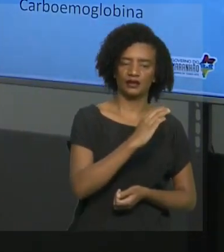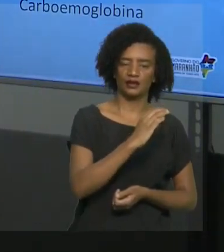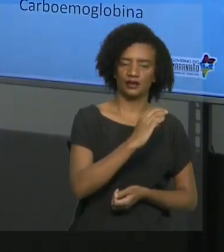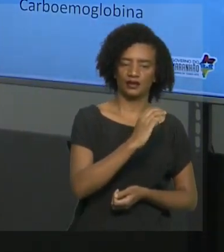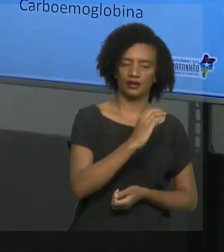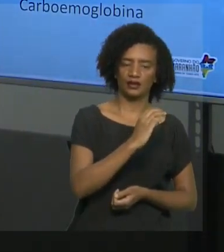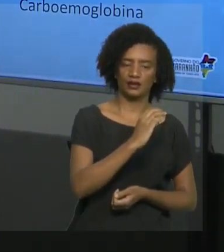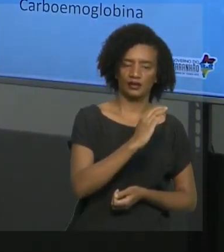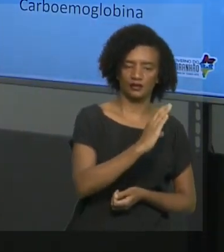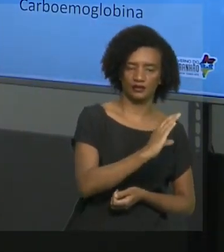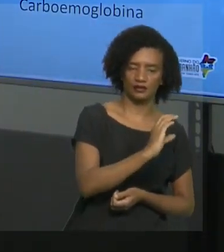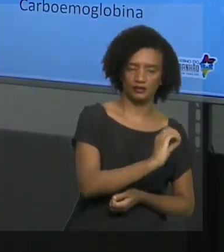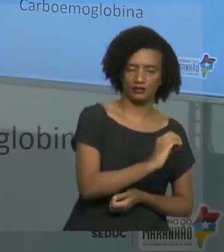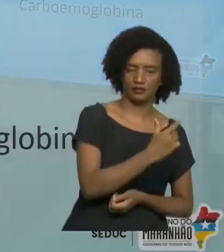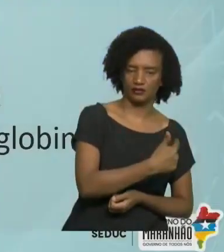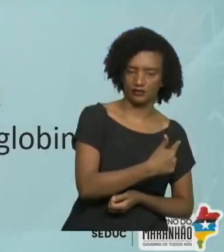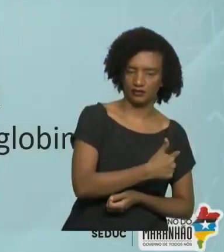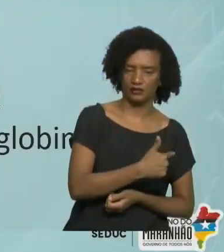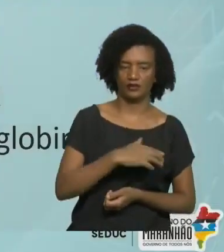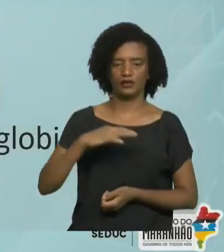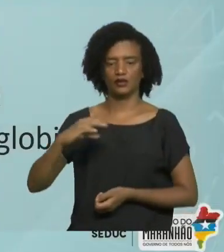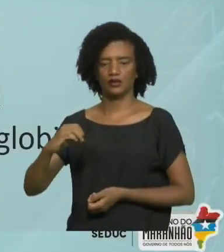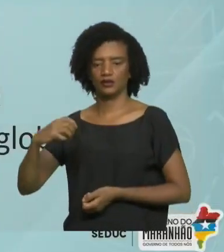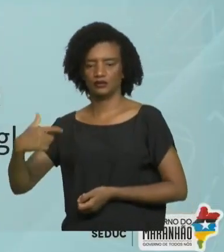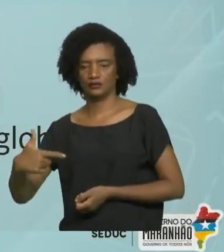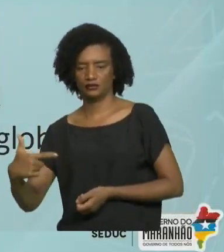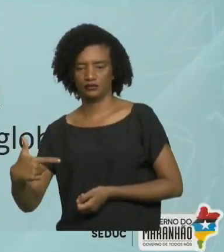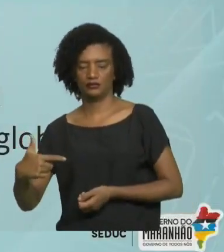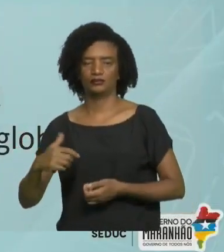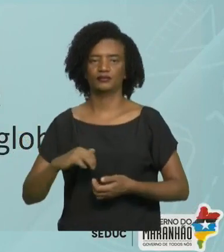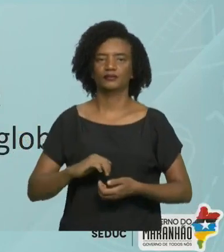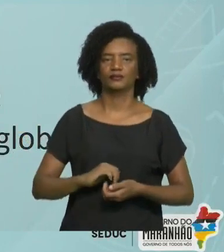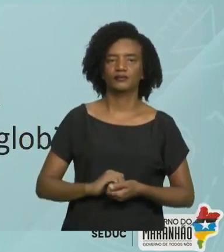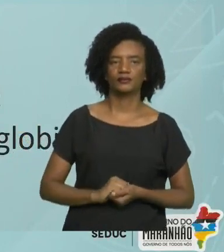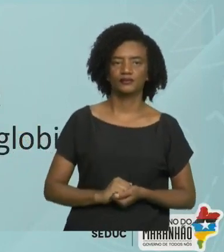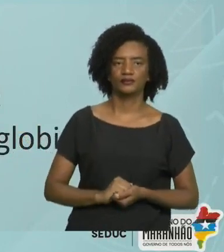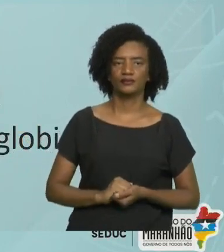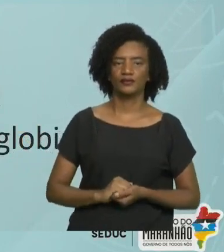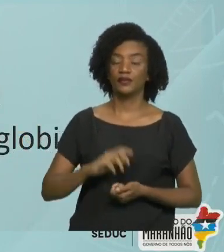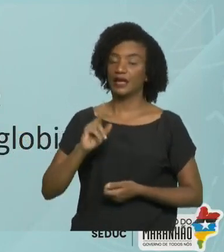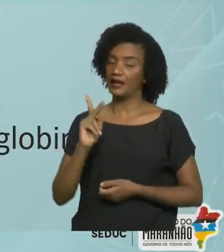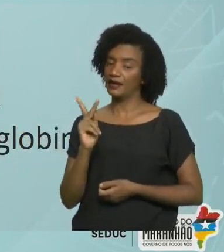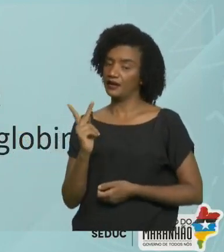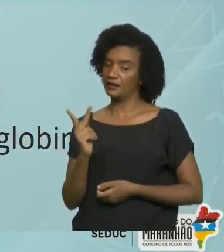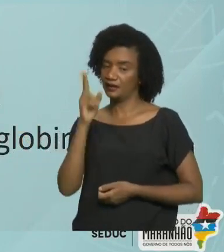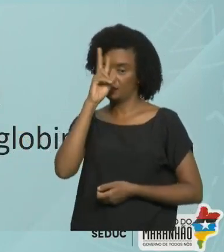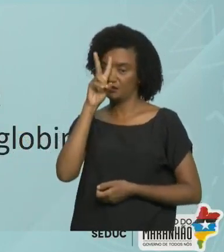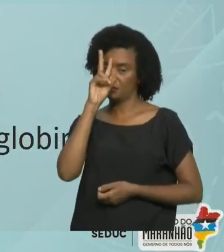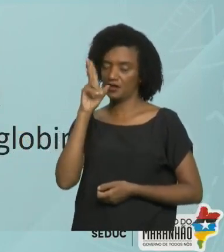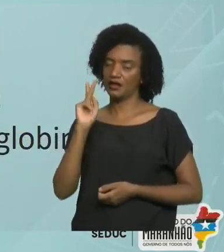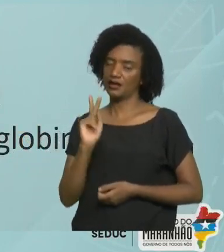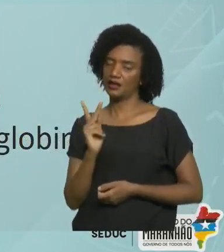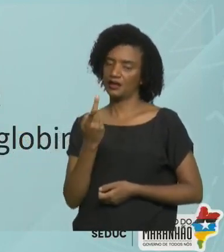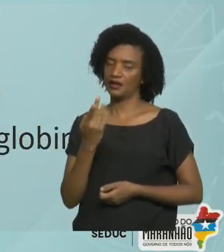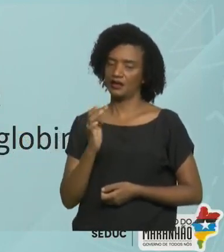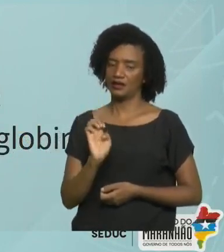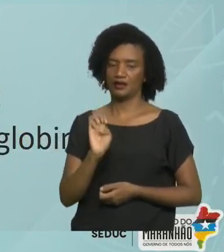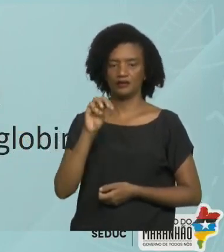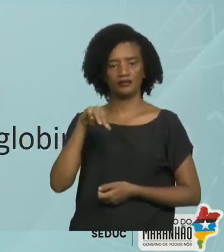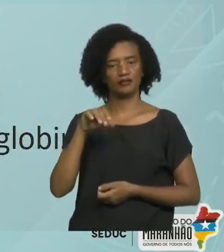Então, aqui está esse processo. Lembrando que hematose é a troca entre o pulmão